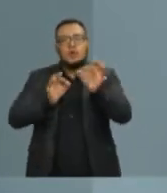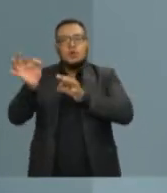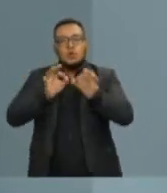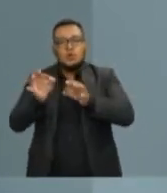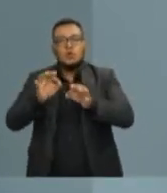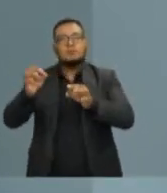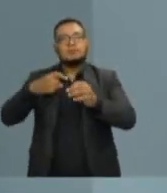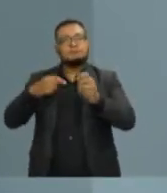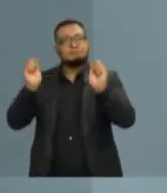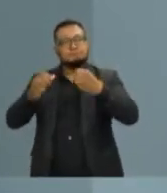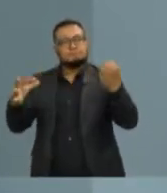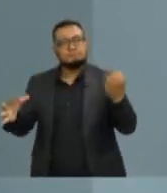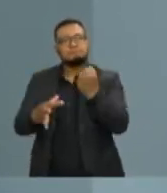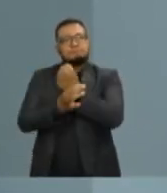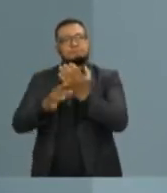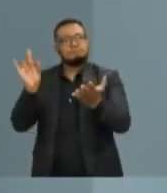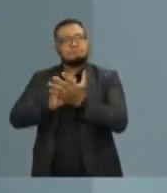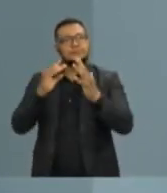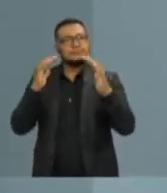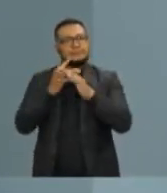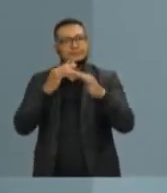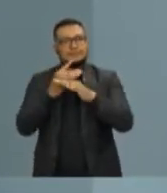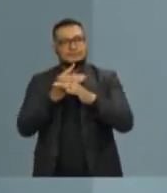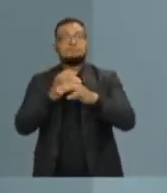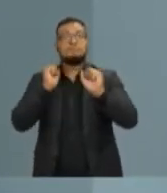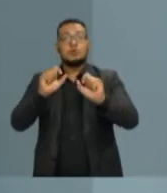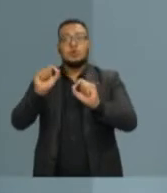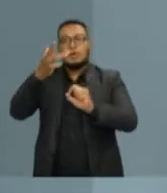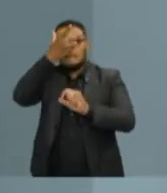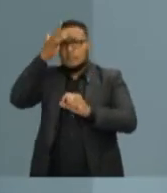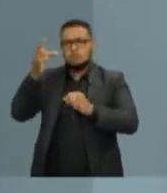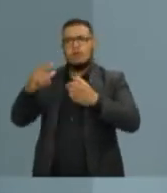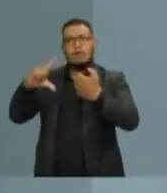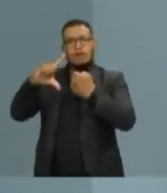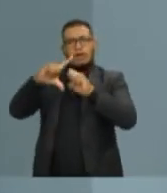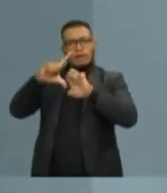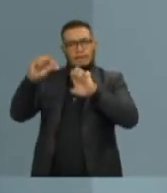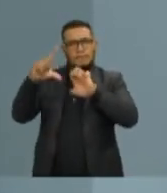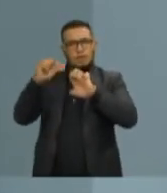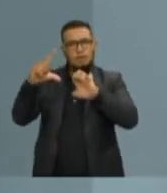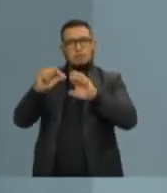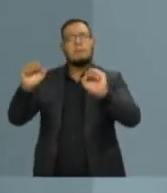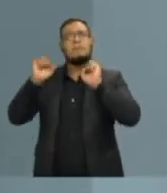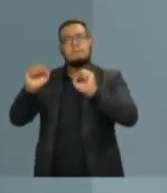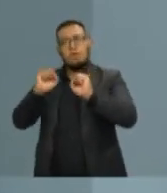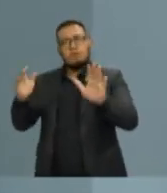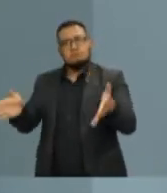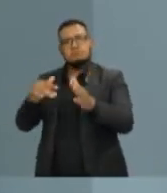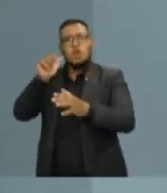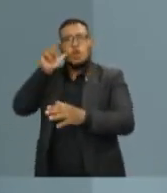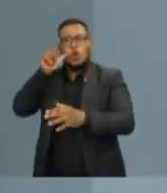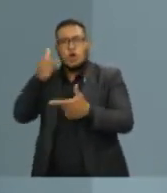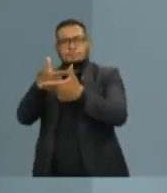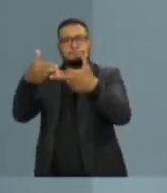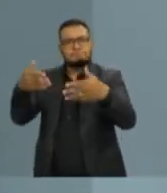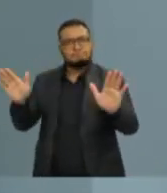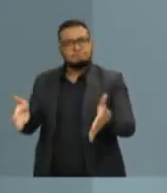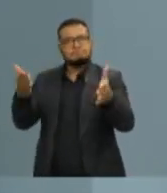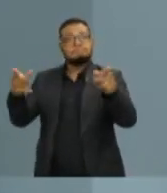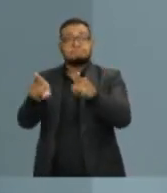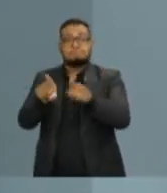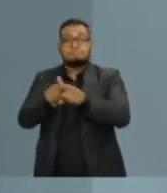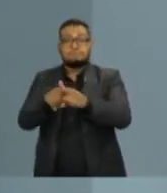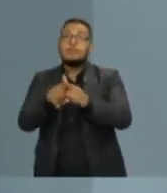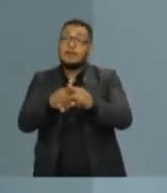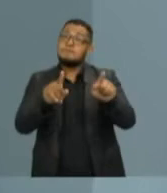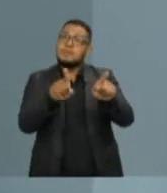desenvolvimento da cidade, que permita ao empreendedor abrir o seu negócio, gerar emprego, renda e dignidade. Mas não só isso, vamos também